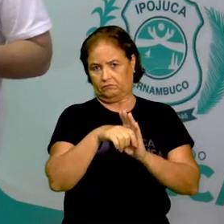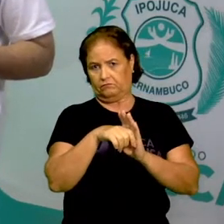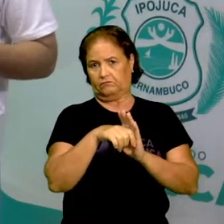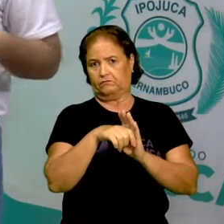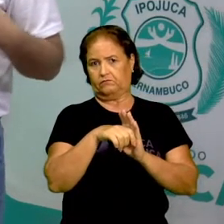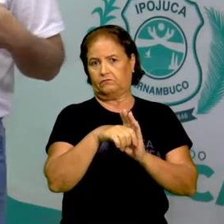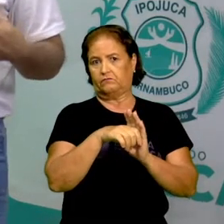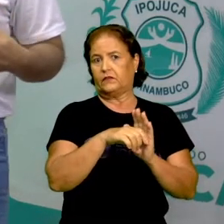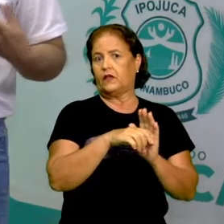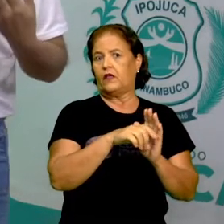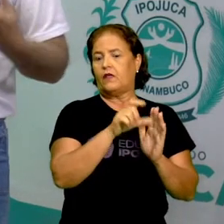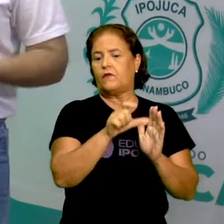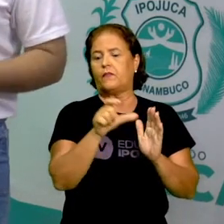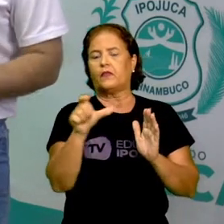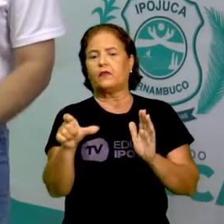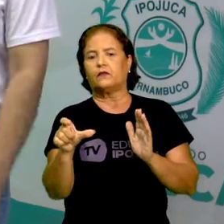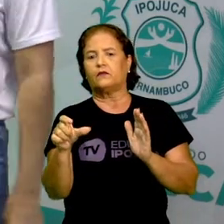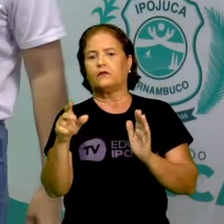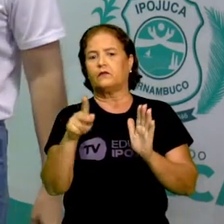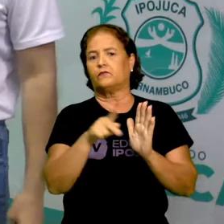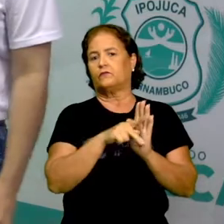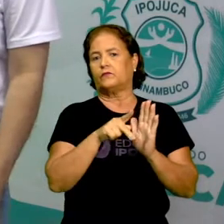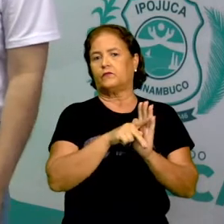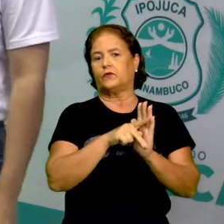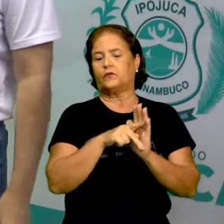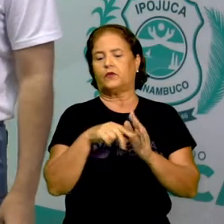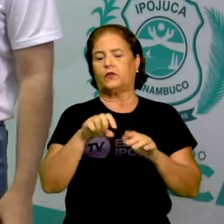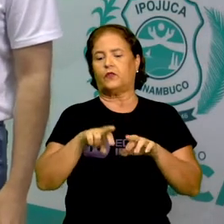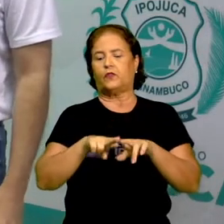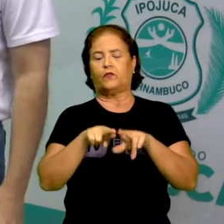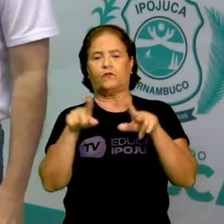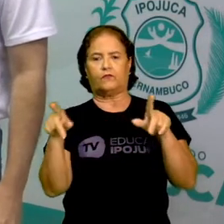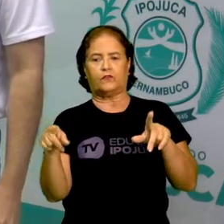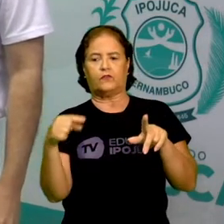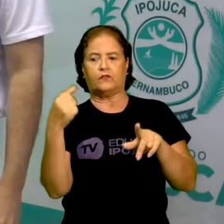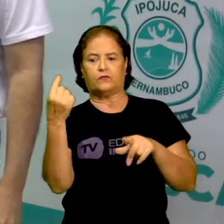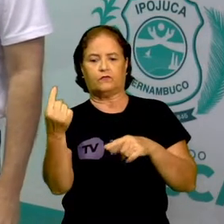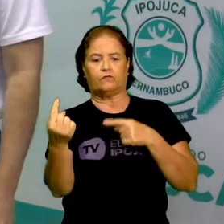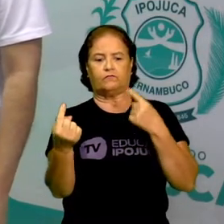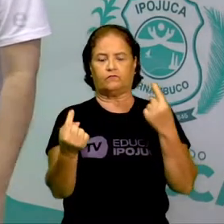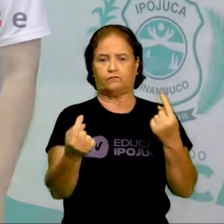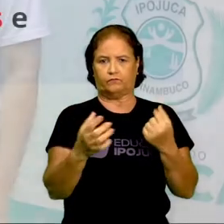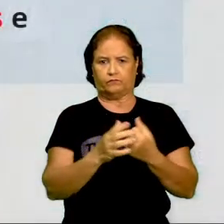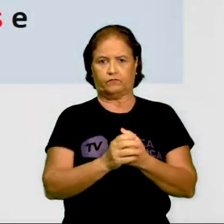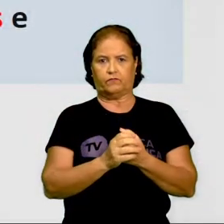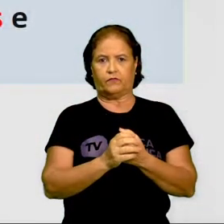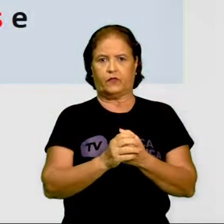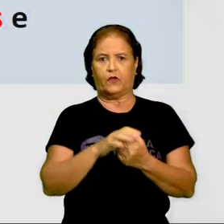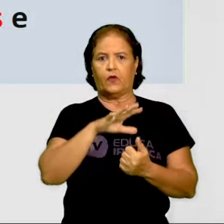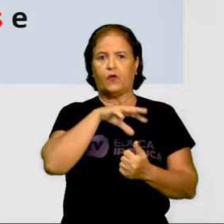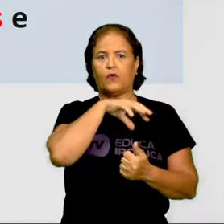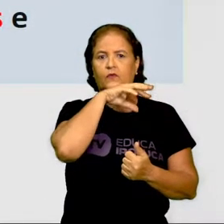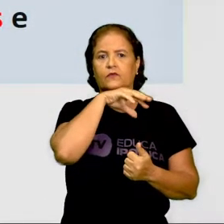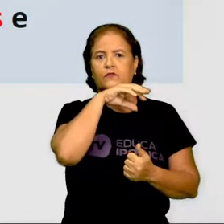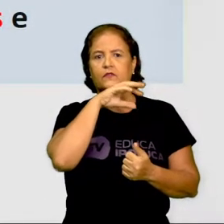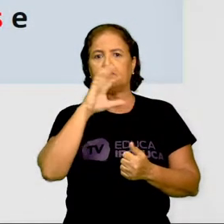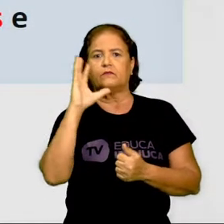diferenciam uns dos outros. Os animais e as plantas nos